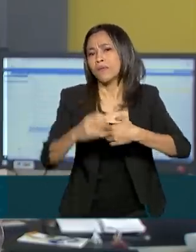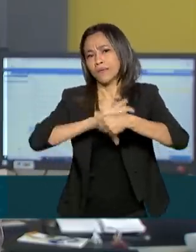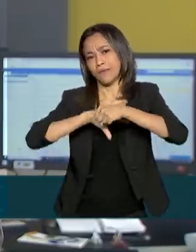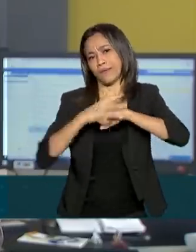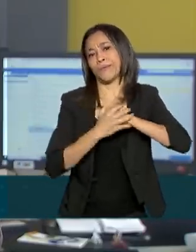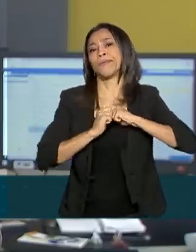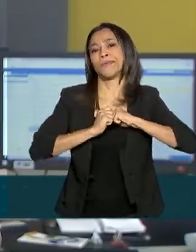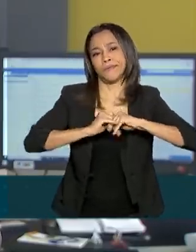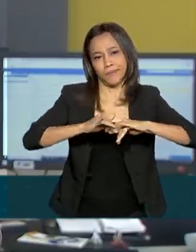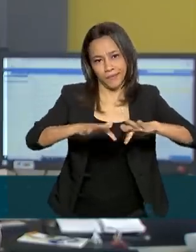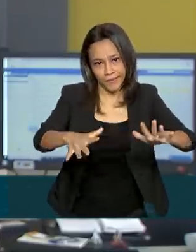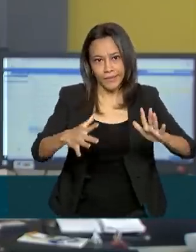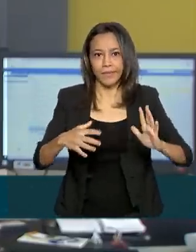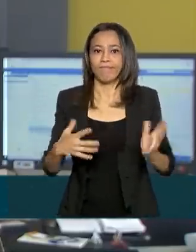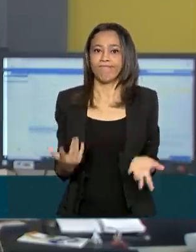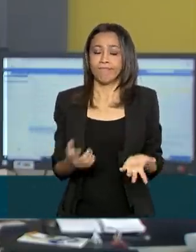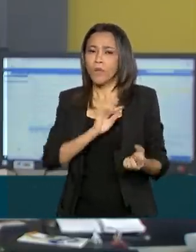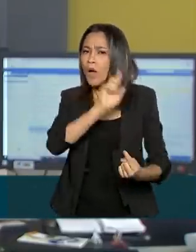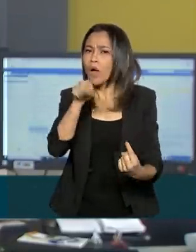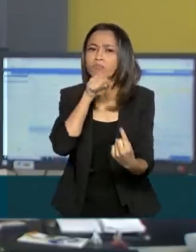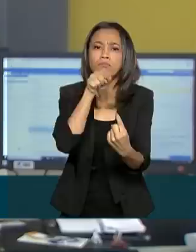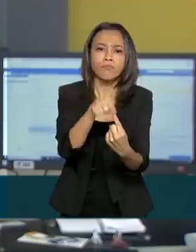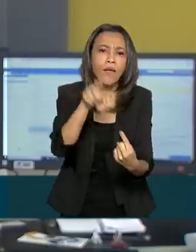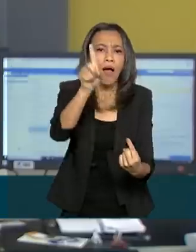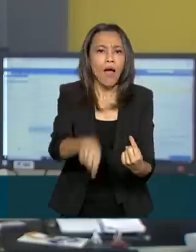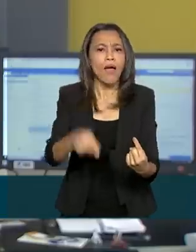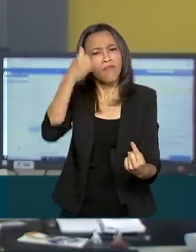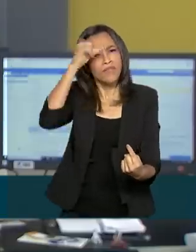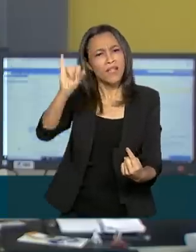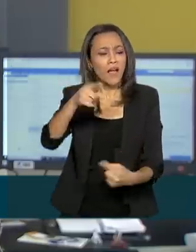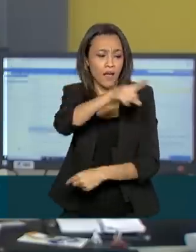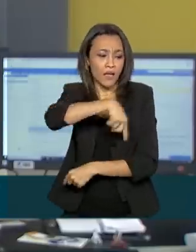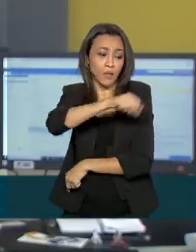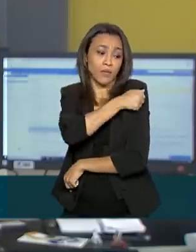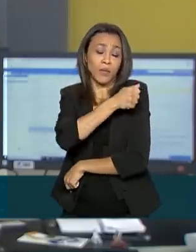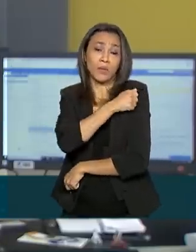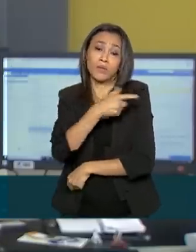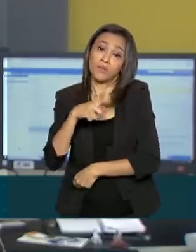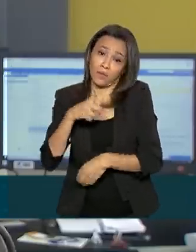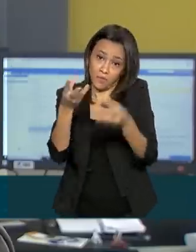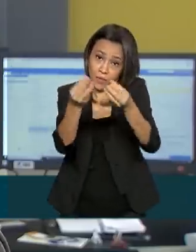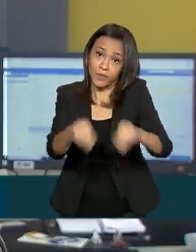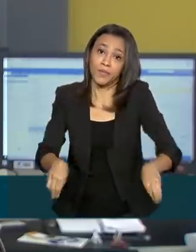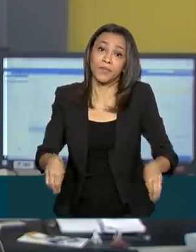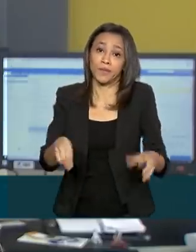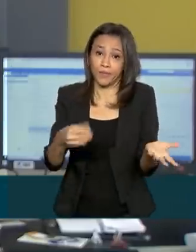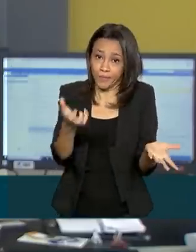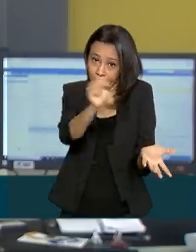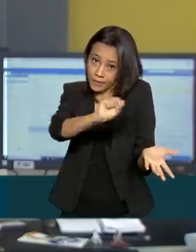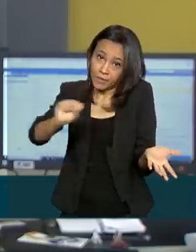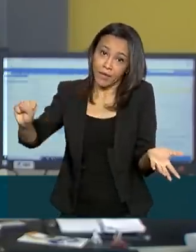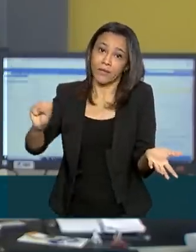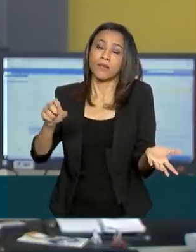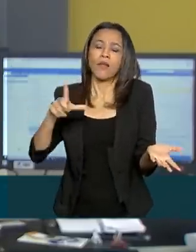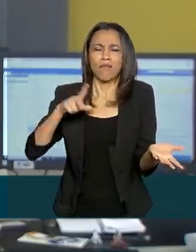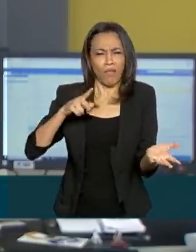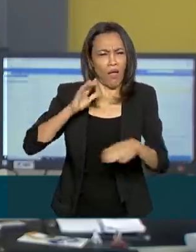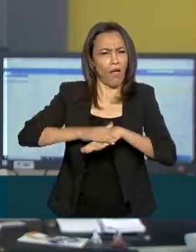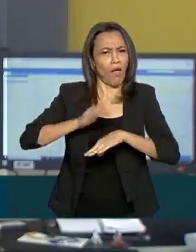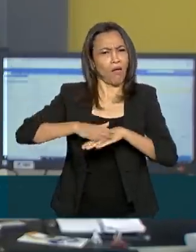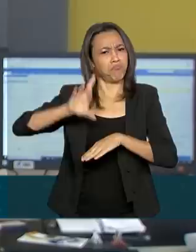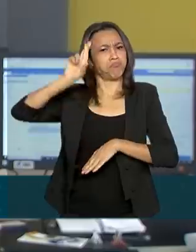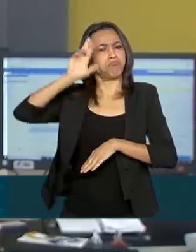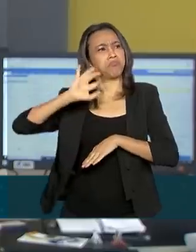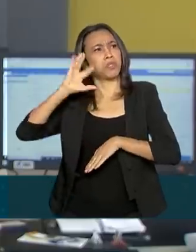pandemia da Covid-19. O objetivo é evitar que os alunos percam o ano letivo. As instituições de ensino terão autonomia para